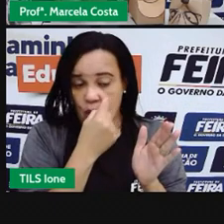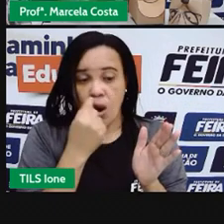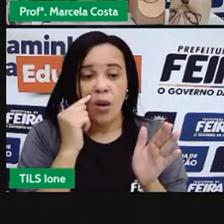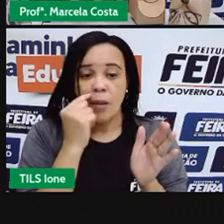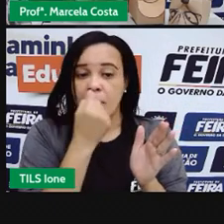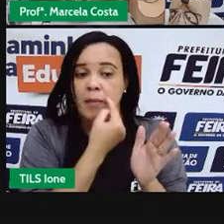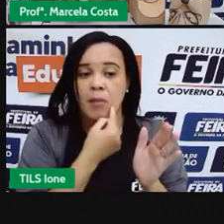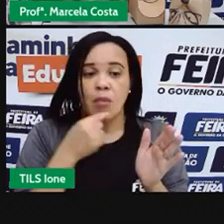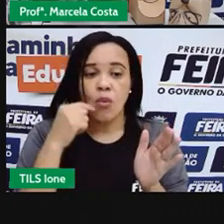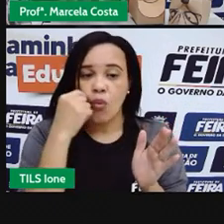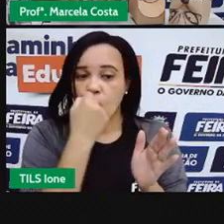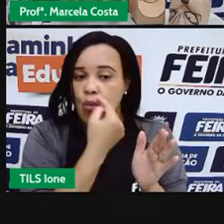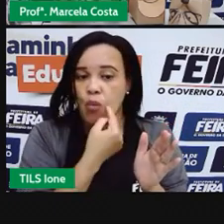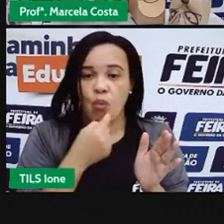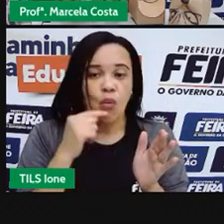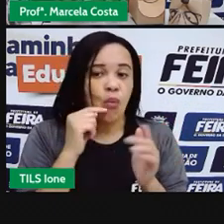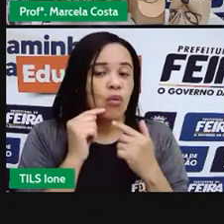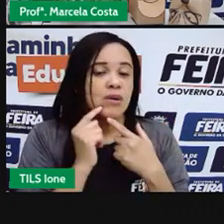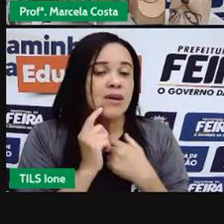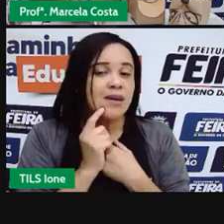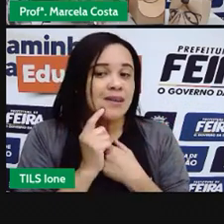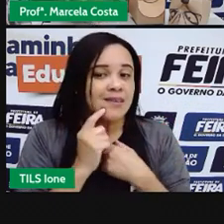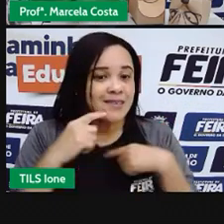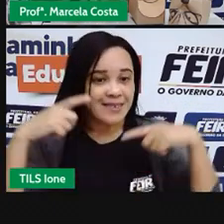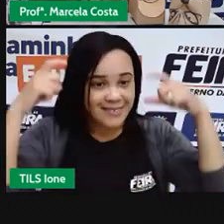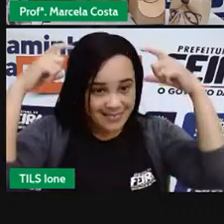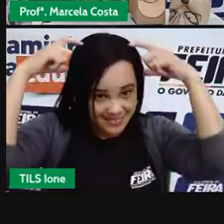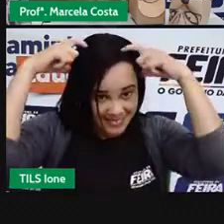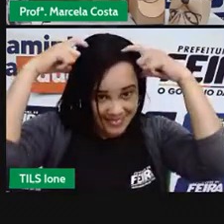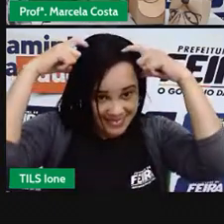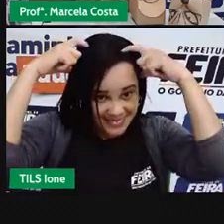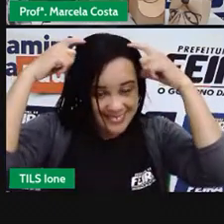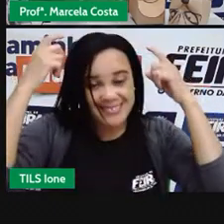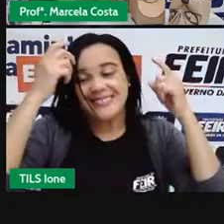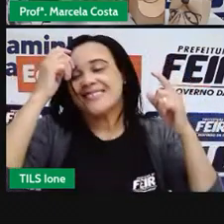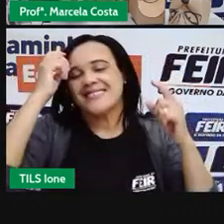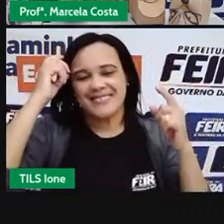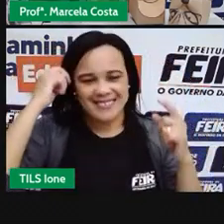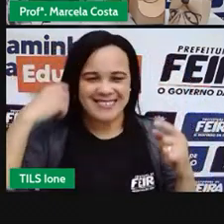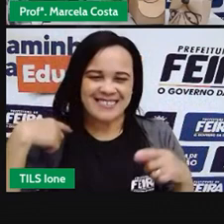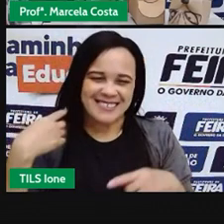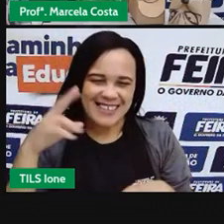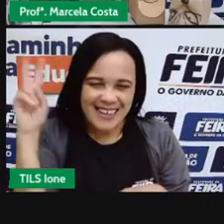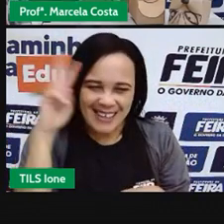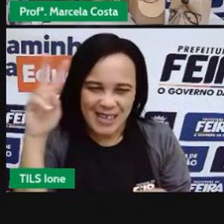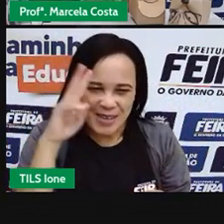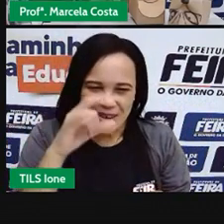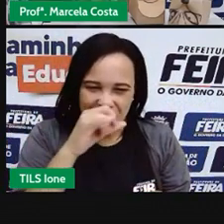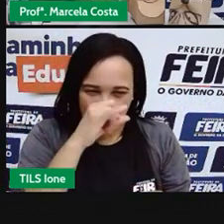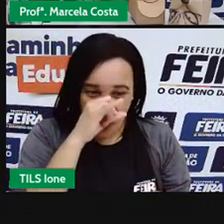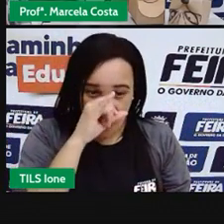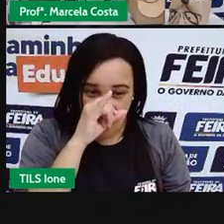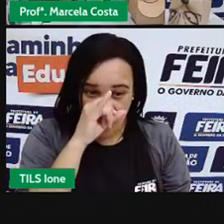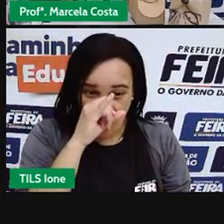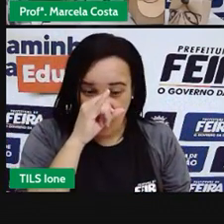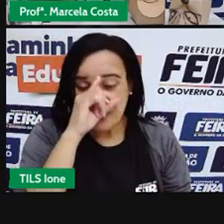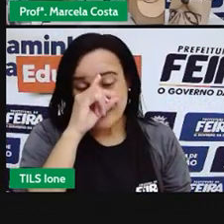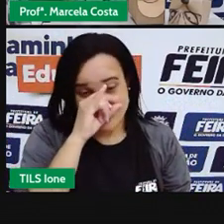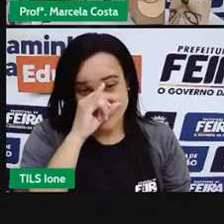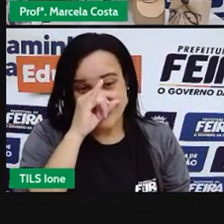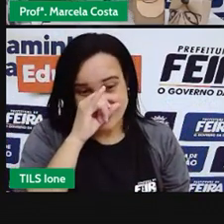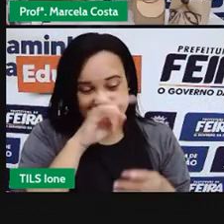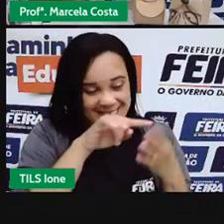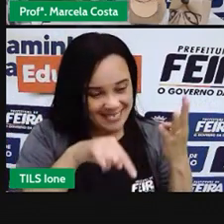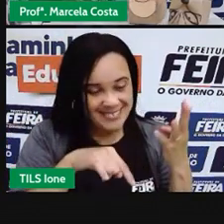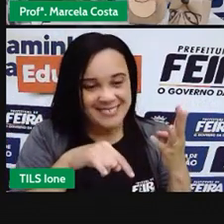boca e orelhas desse personagem, no caso, que a gente está representando é um porquinho,